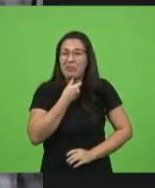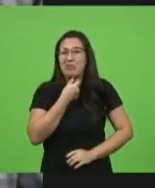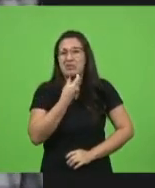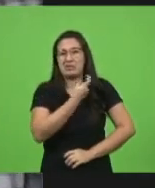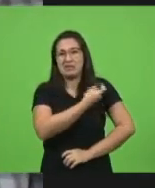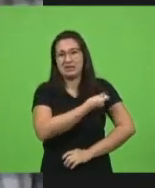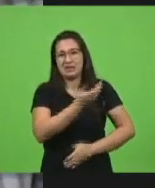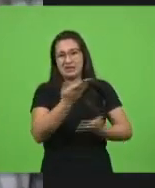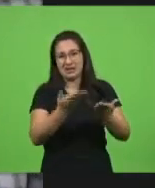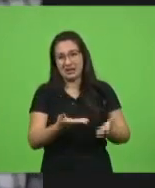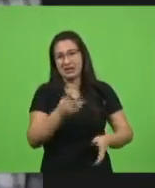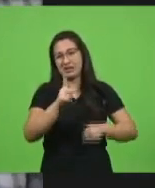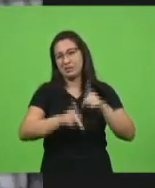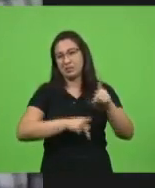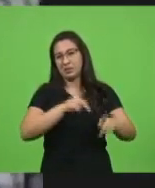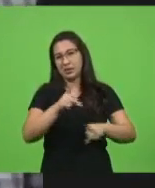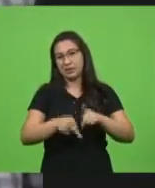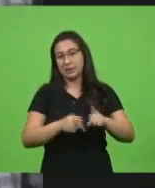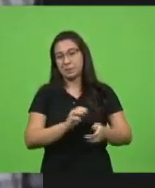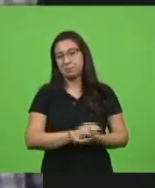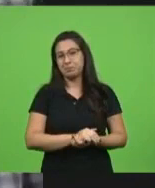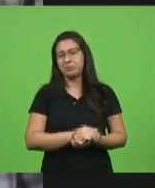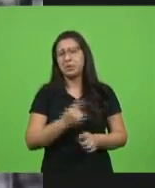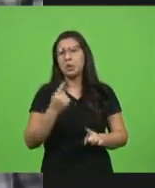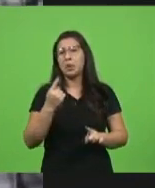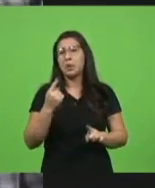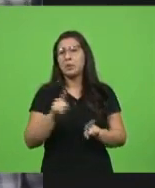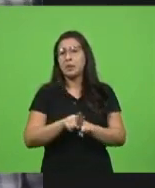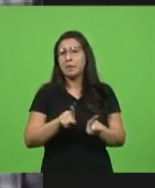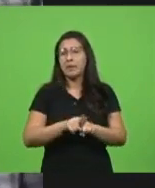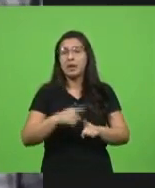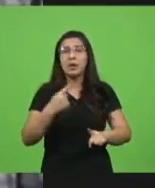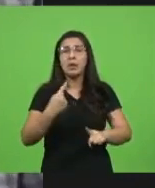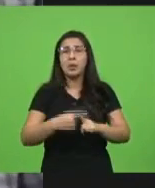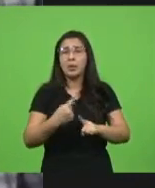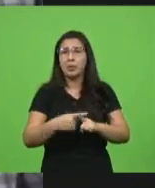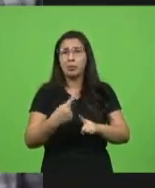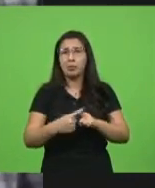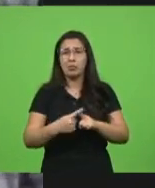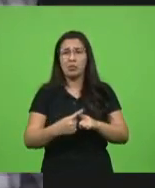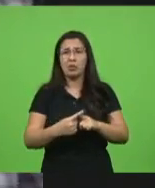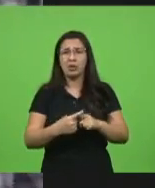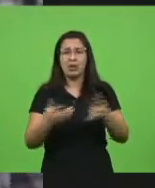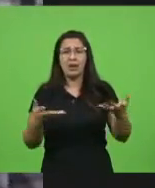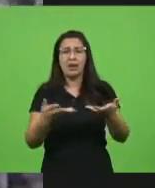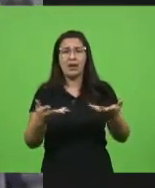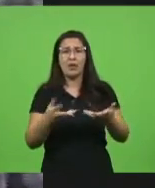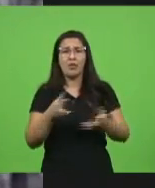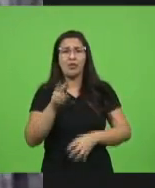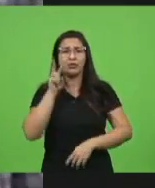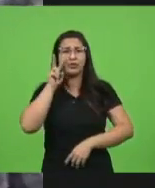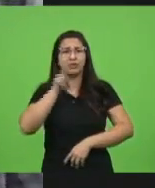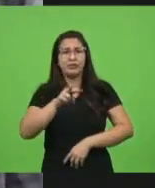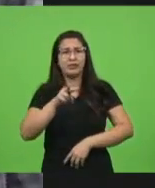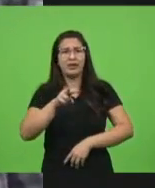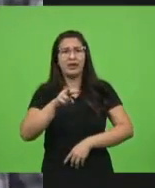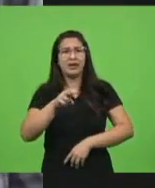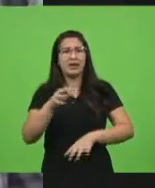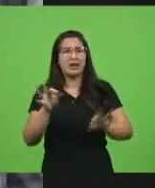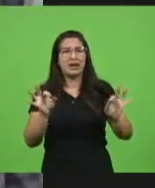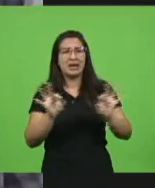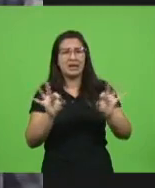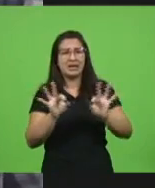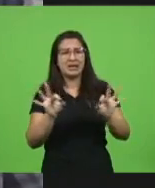E também se formos buscar o porquê que nós chegamos nessa situação de não termos ainda